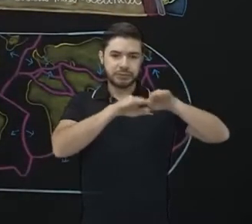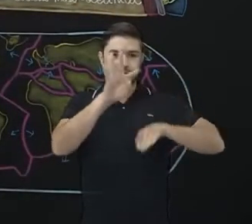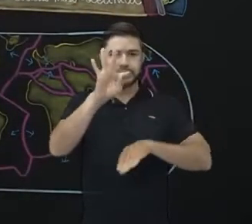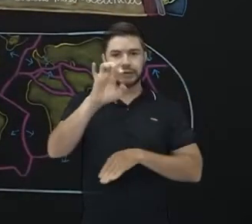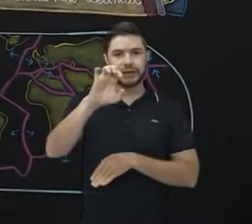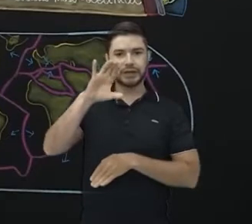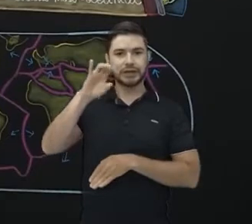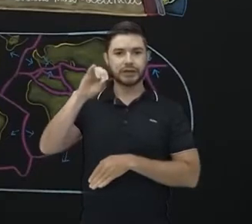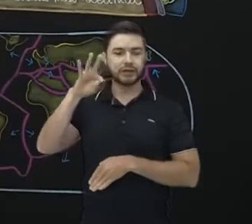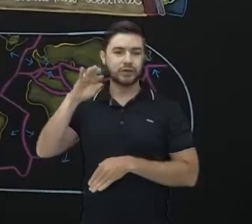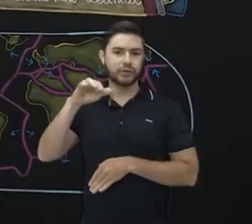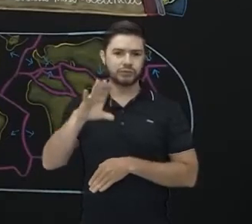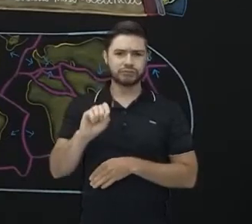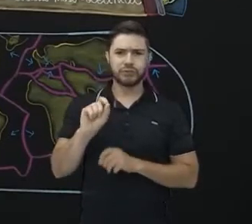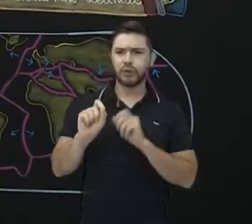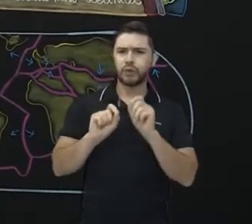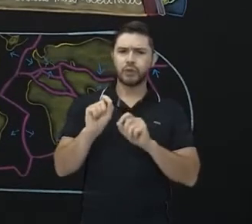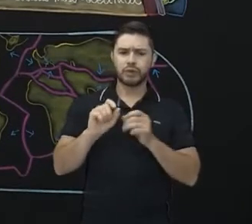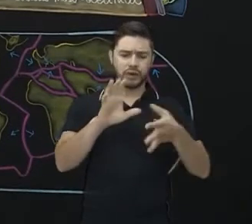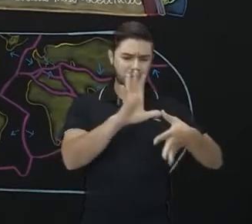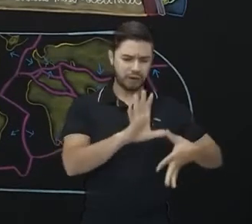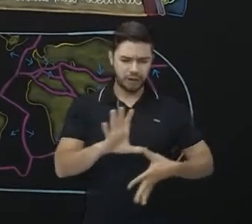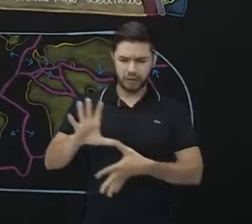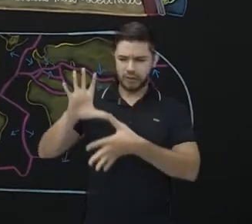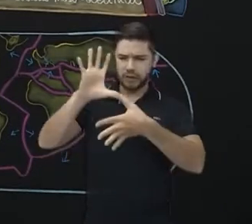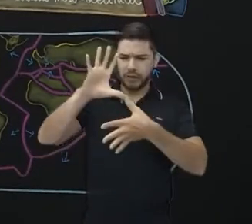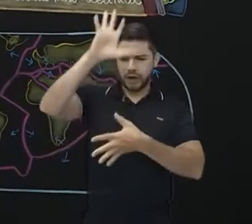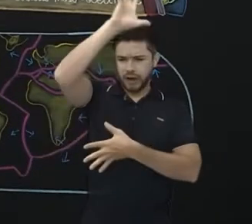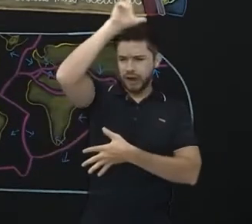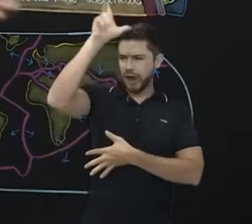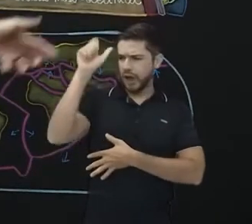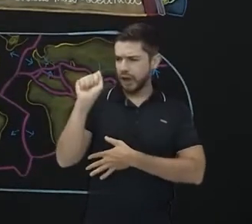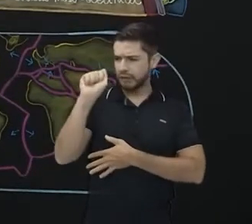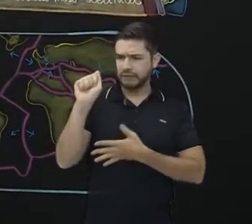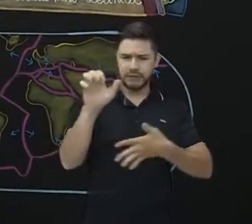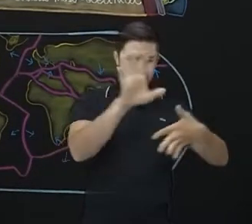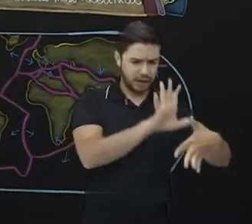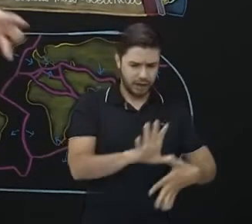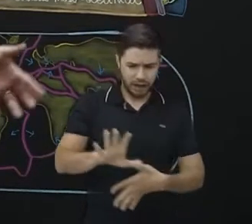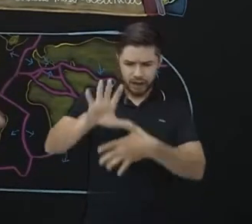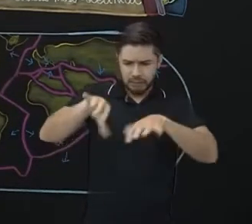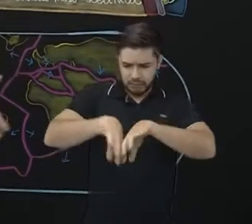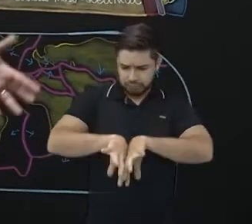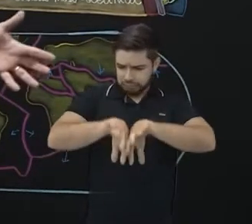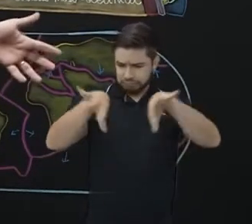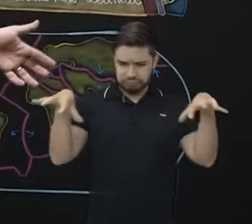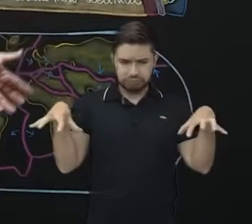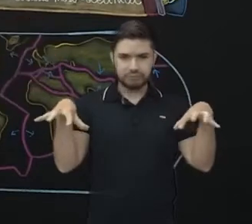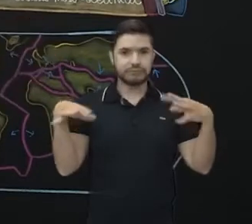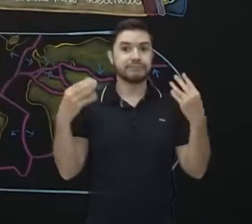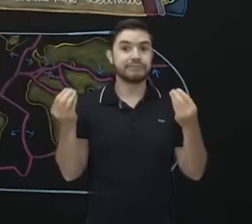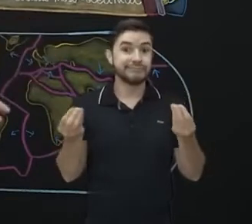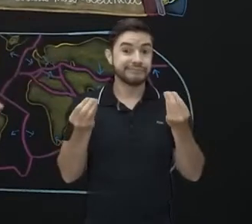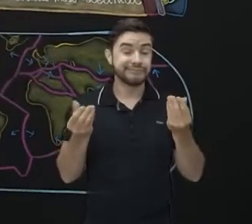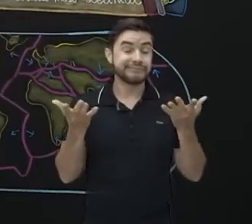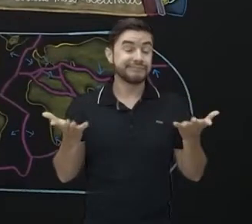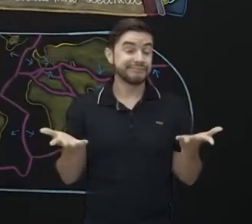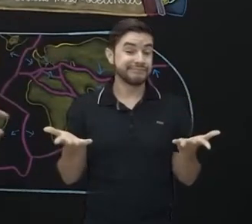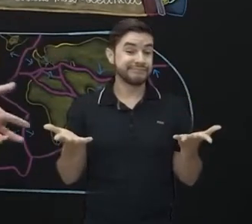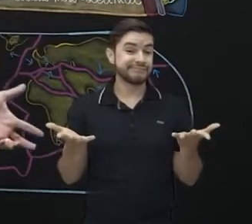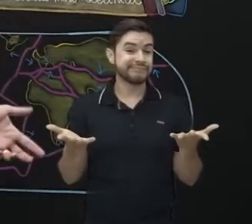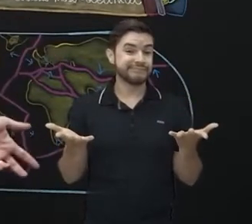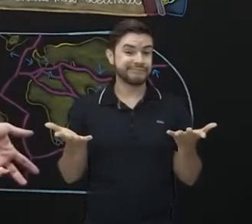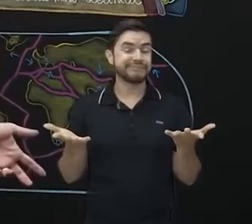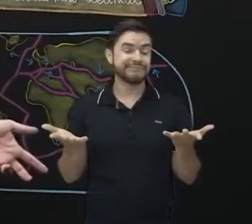que foram o continente, a África, a América que se separaram. Mas é